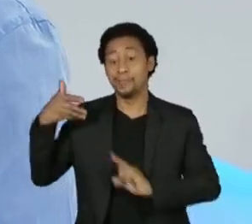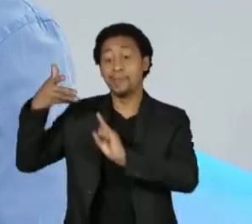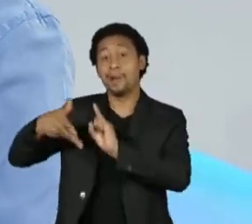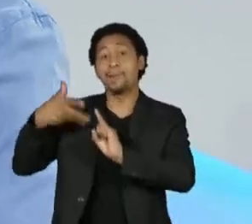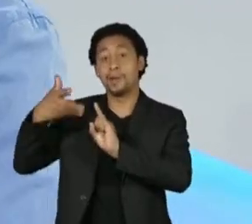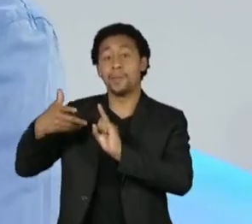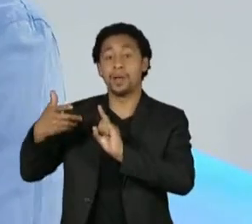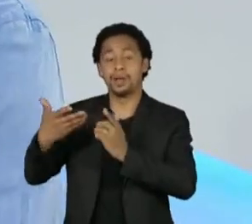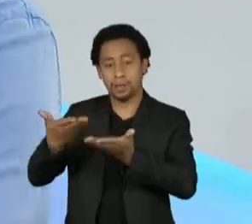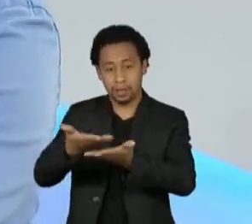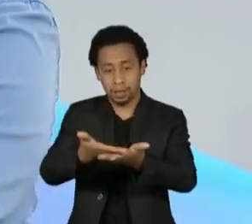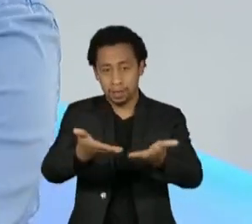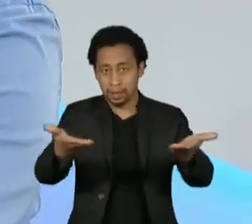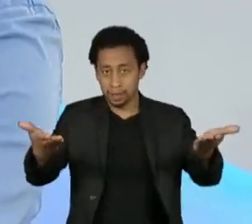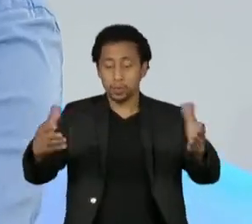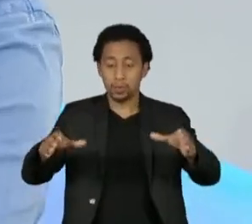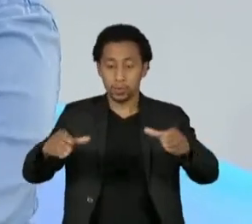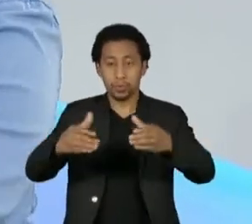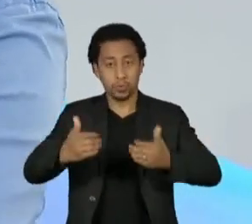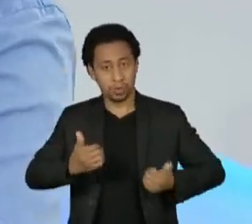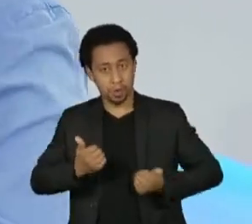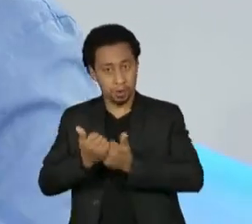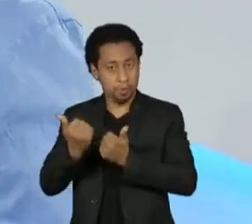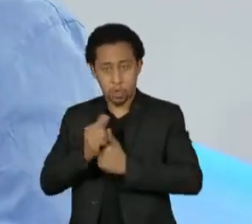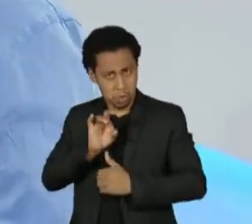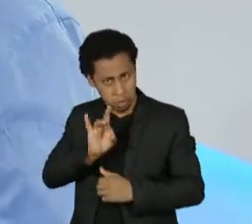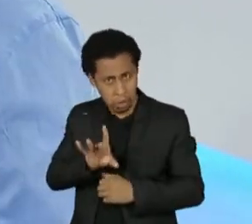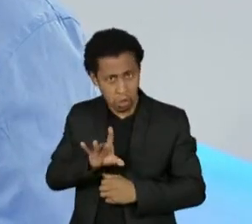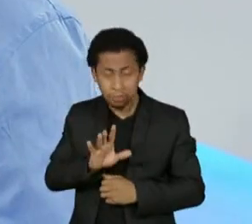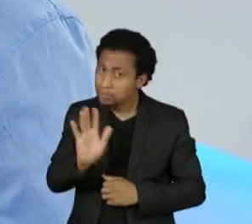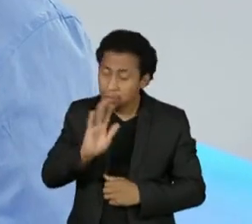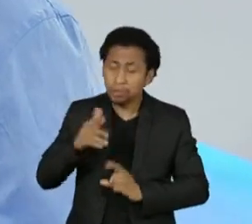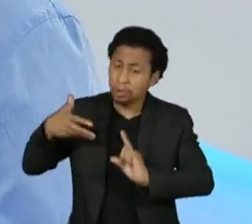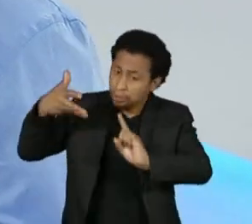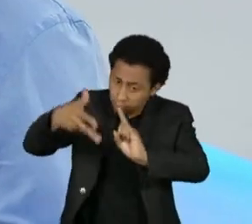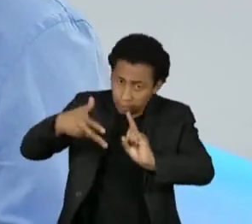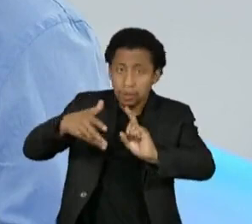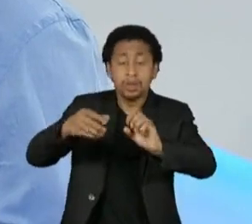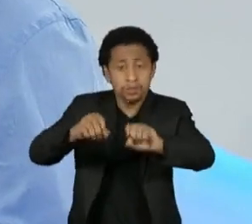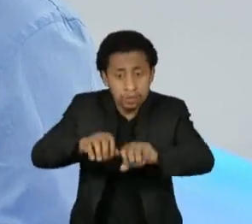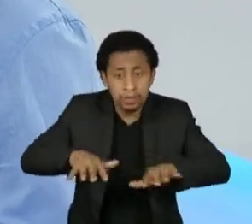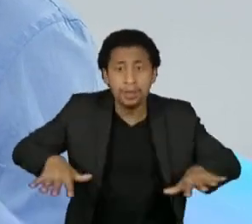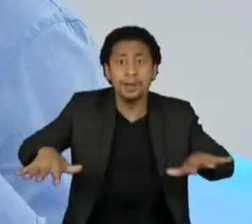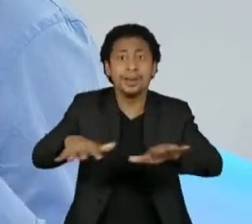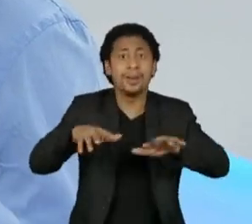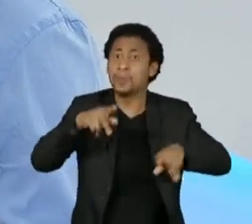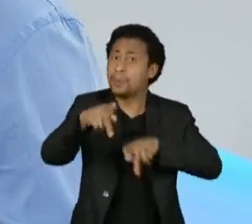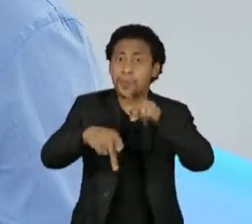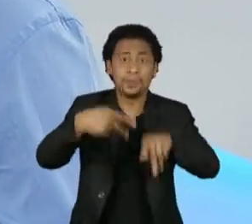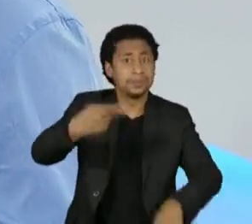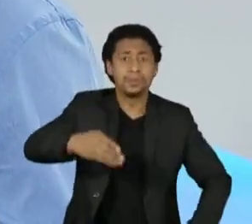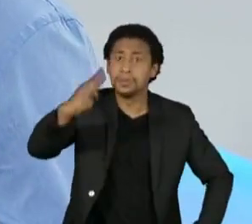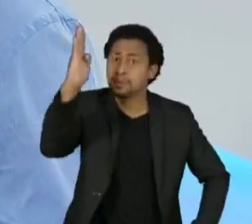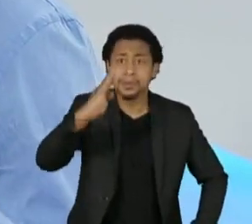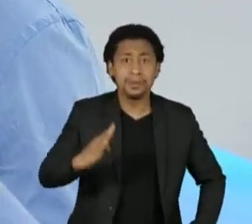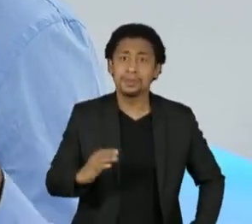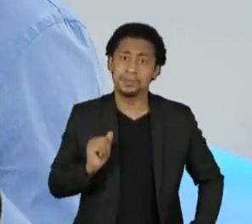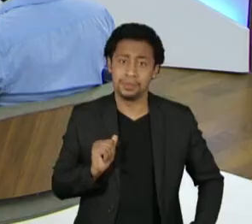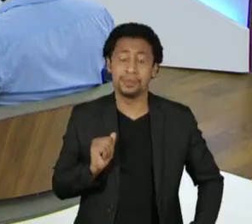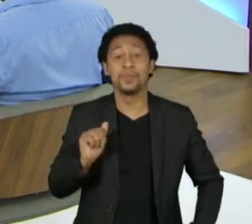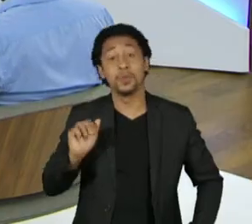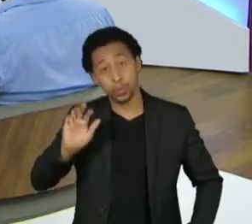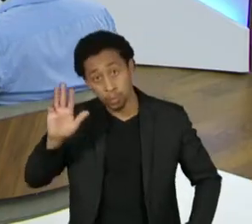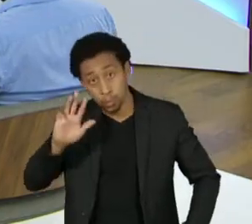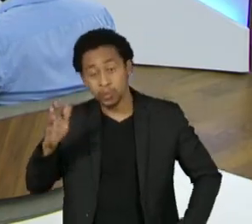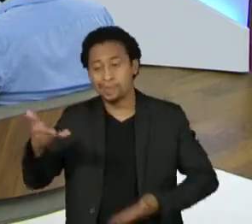Numa eleição, você apresenta um projeto, uma esperança para o país. Sabe, eu vejo essa história, o Lula se reuniu com o empresário, o Lula se